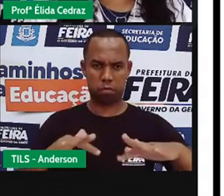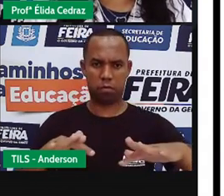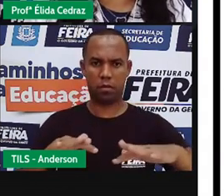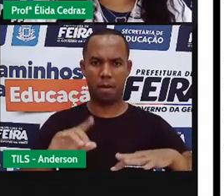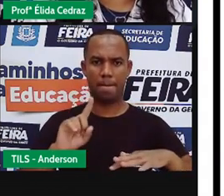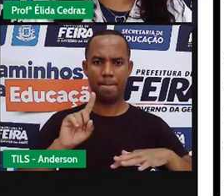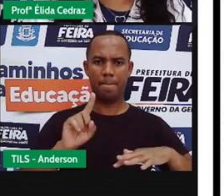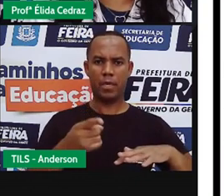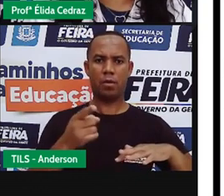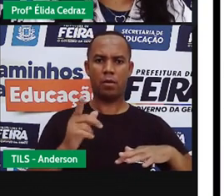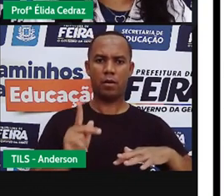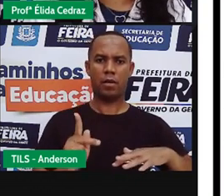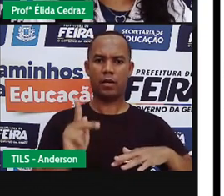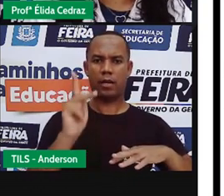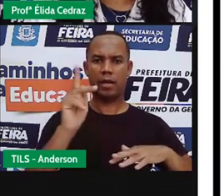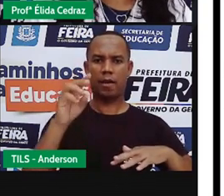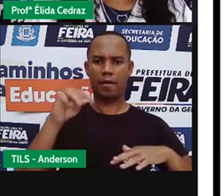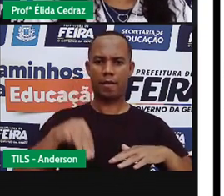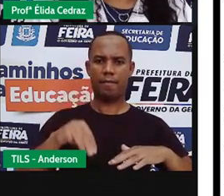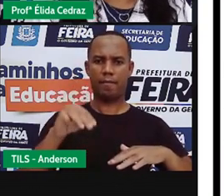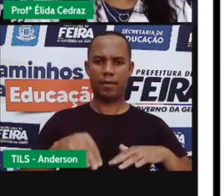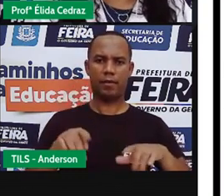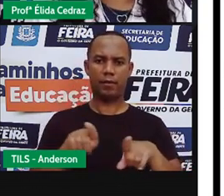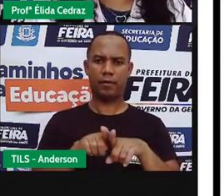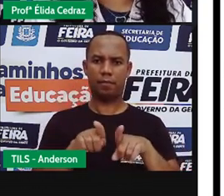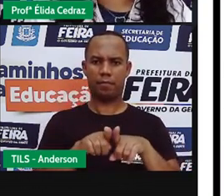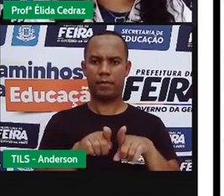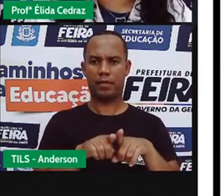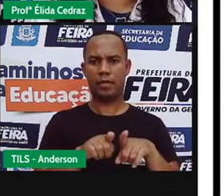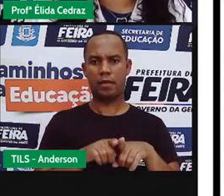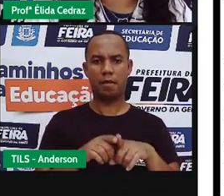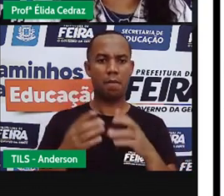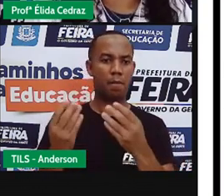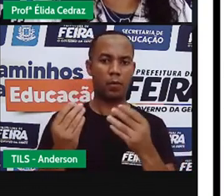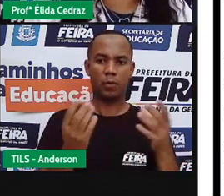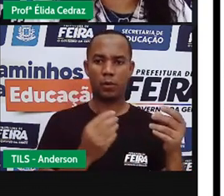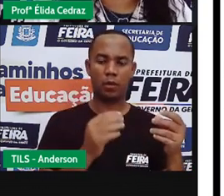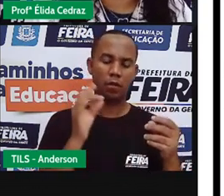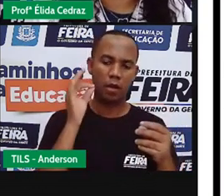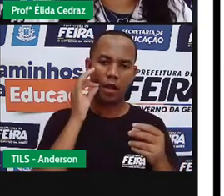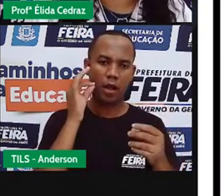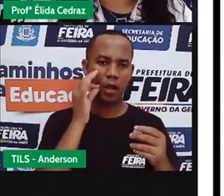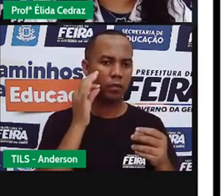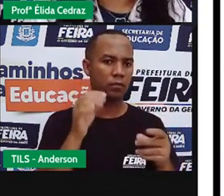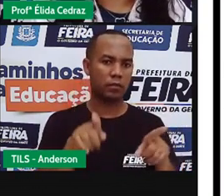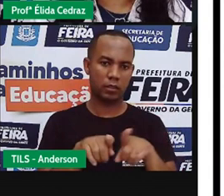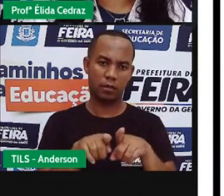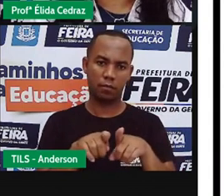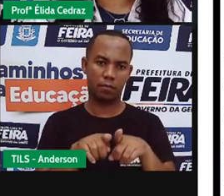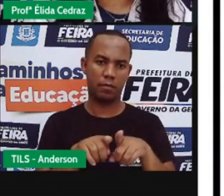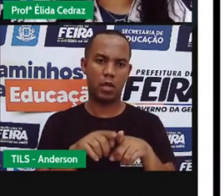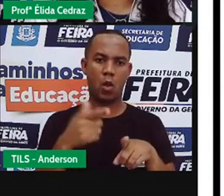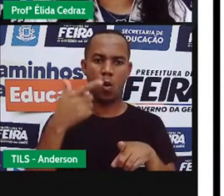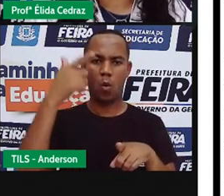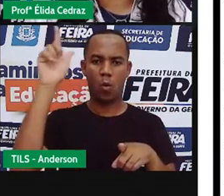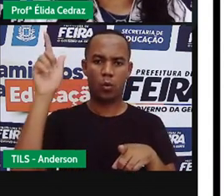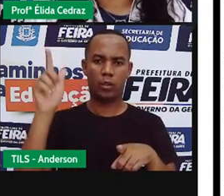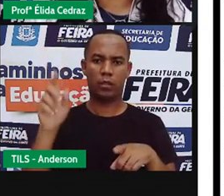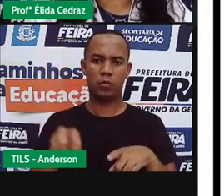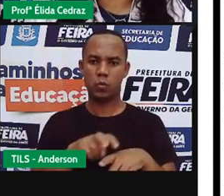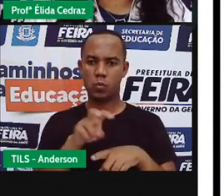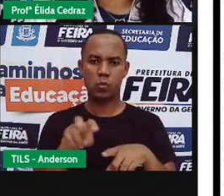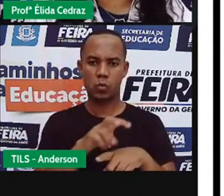pode piorar em razão do risco de outra infestação, a de cobras. Os ratos são